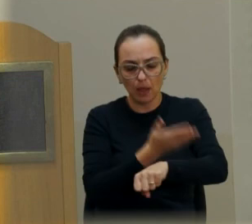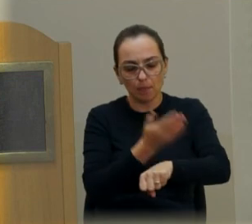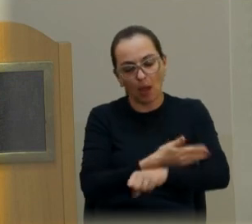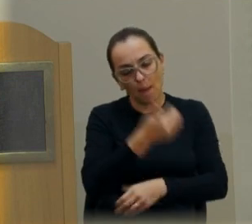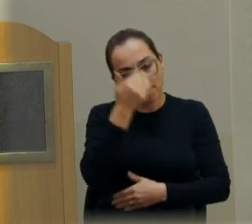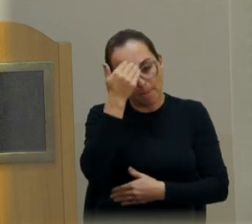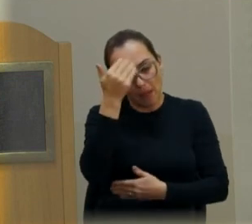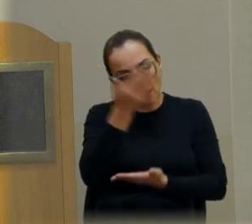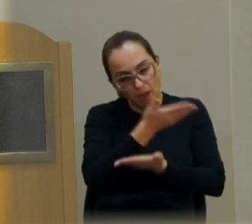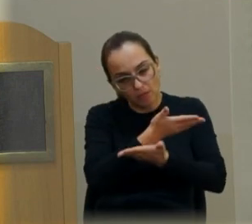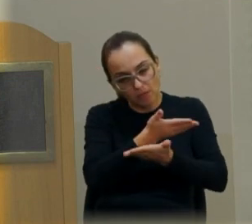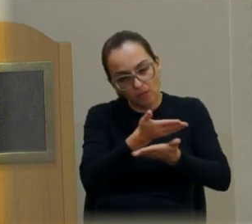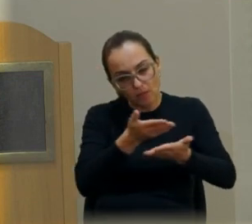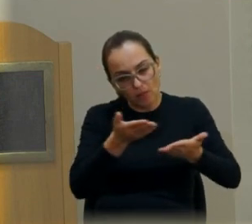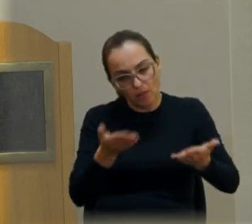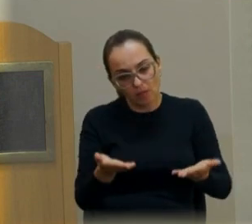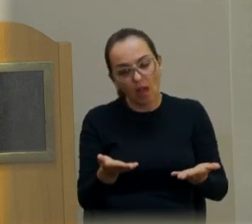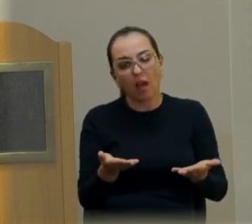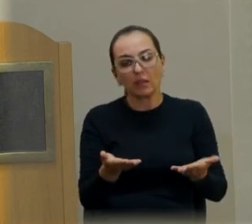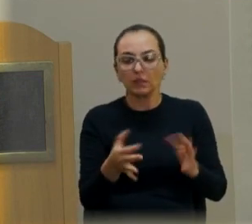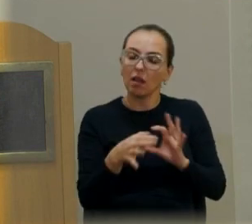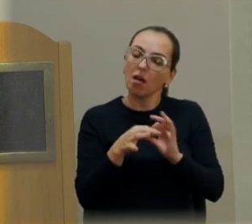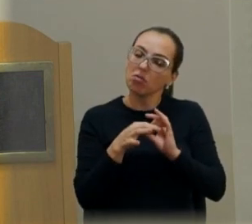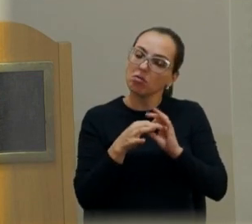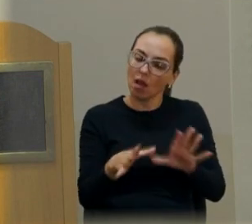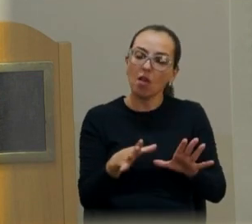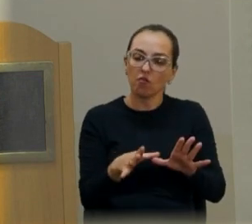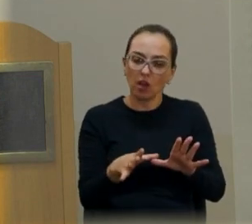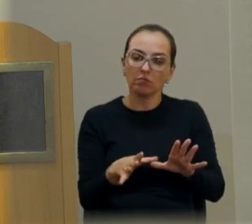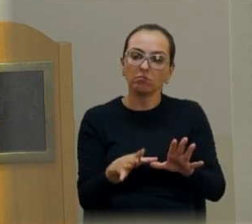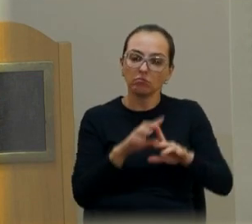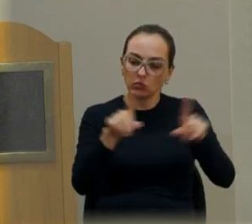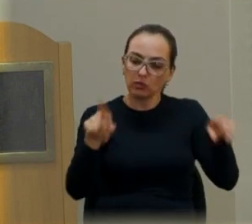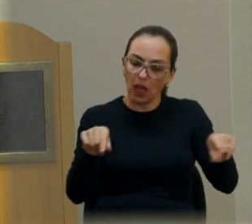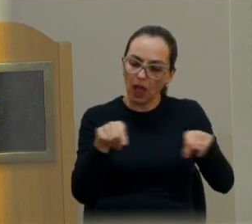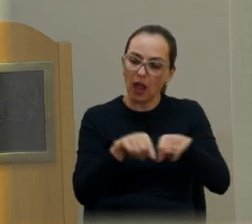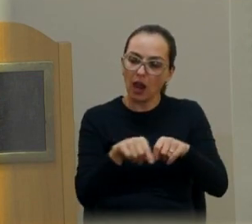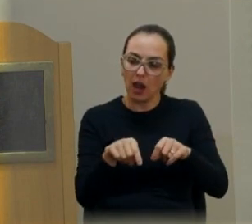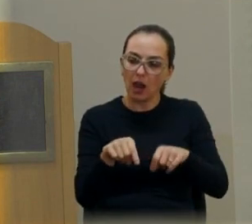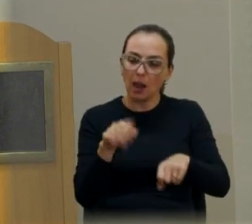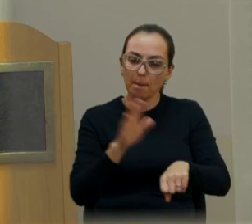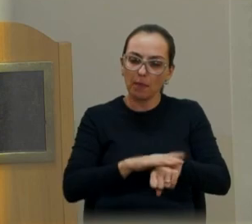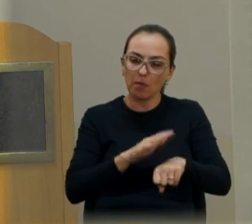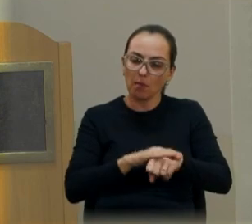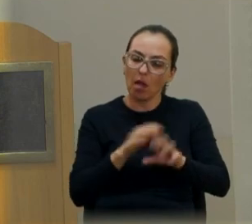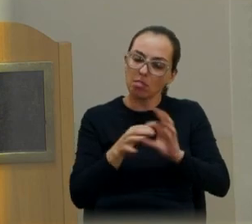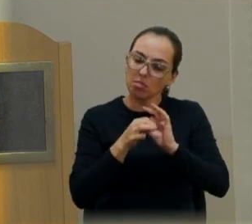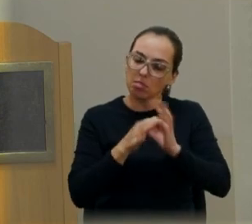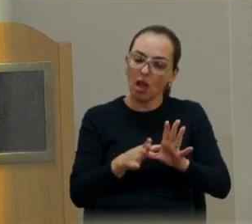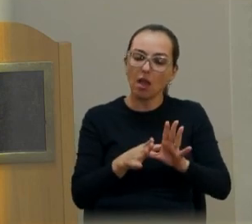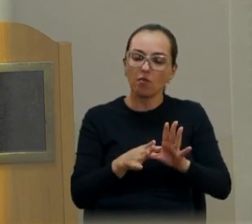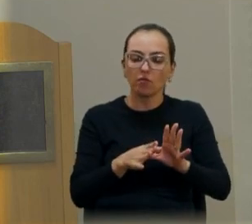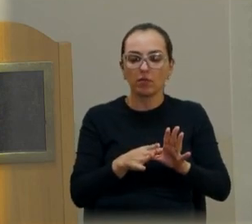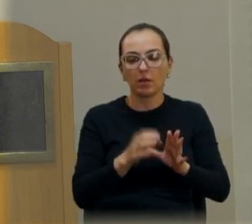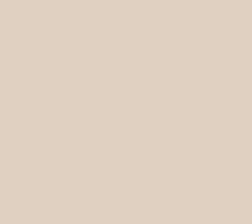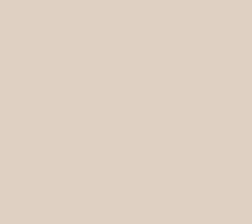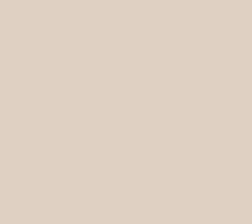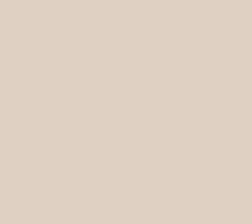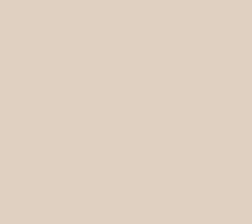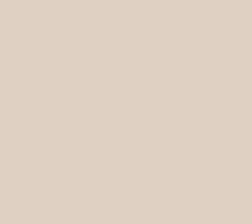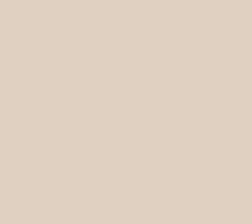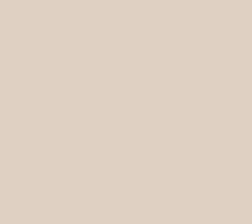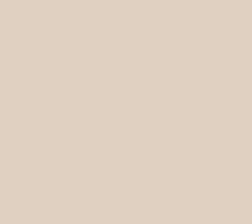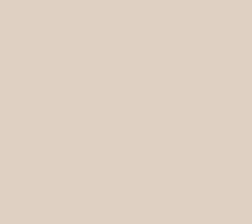mais uma vez a atenção e coloco à disposição. E até a próxima semana, se Deus quiser. Boa noite. Boa noite.